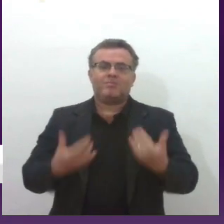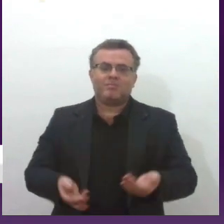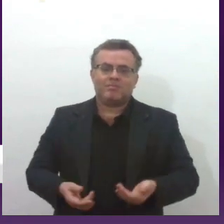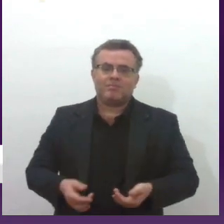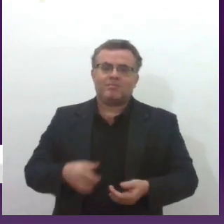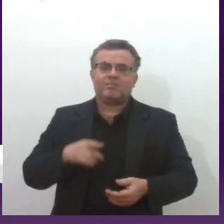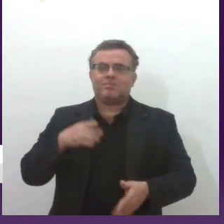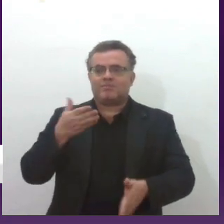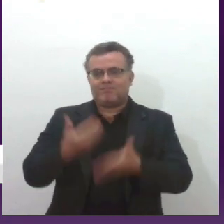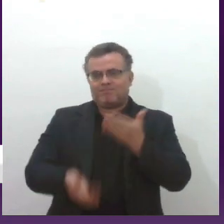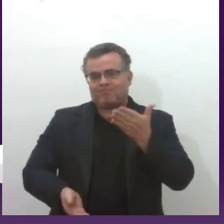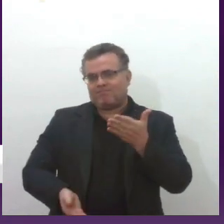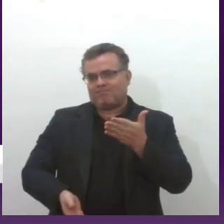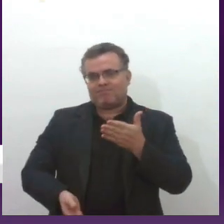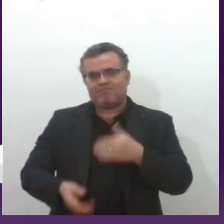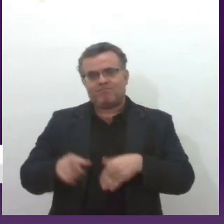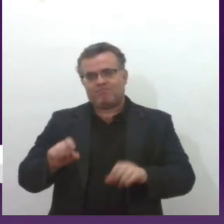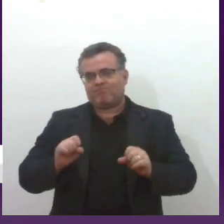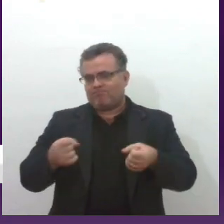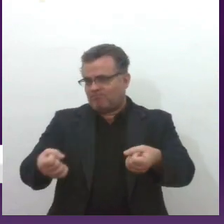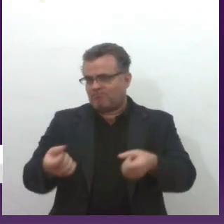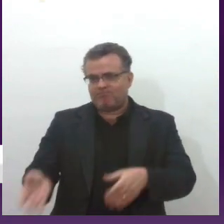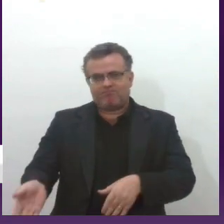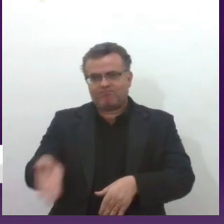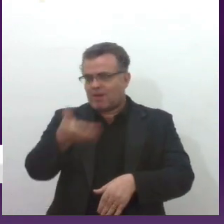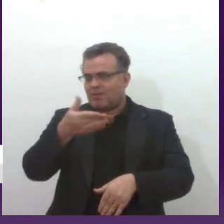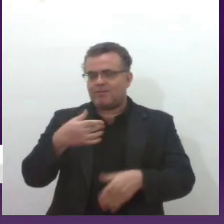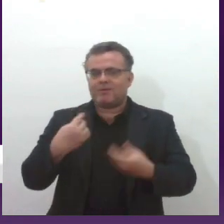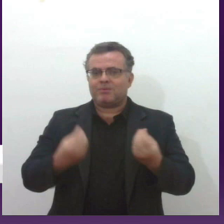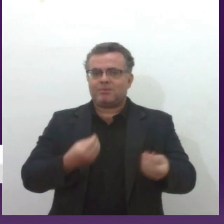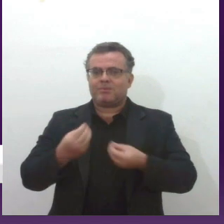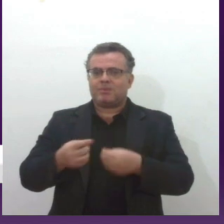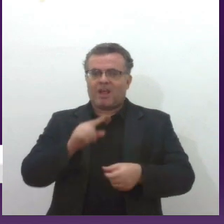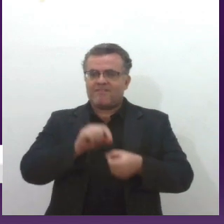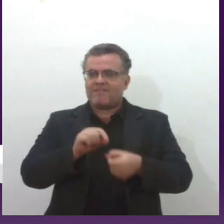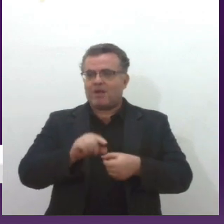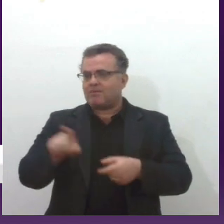para a FEM, se a FEM corre, se a FEM fez isso, como é você não faz?